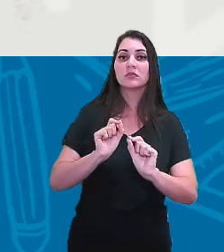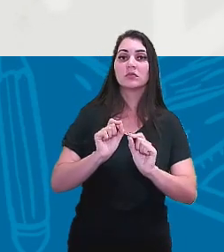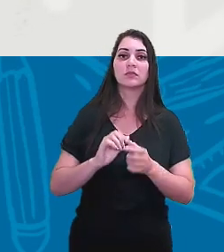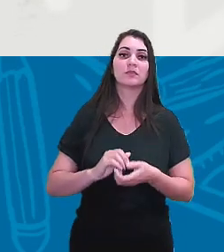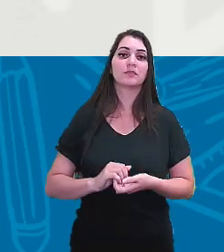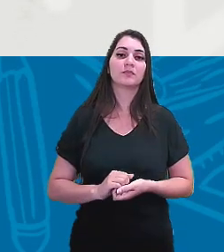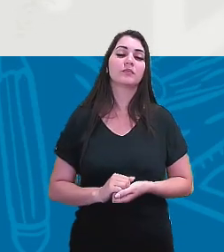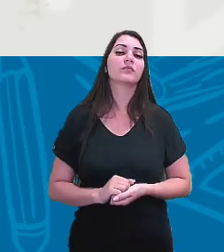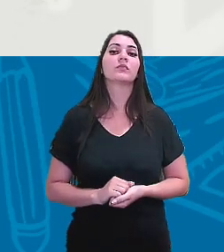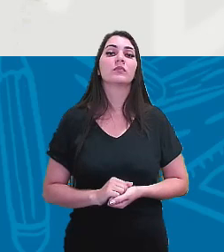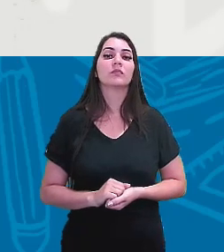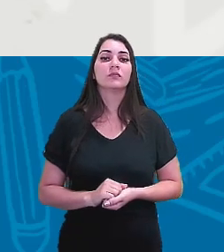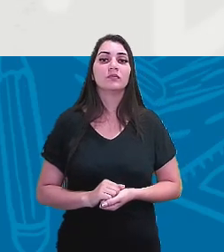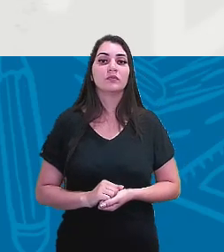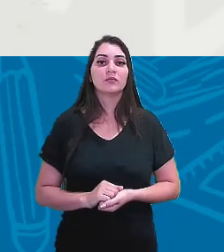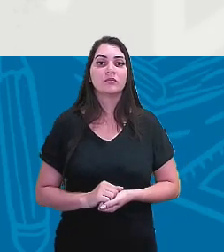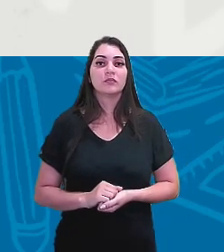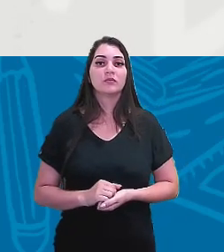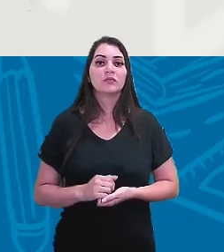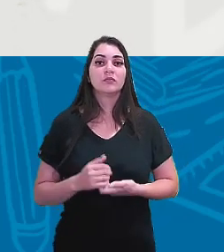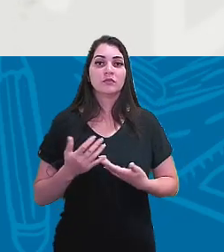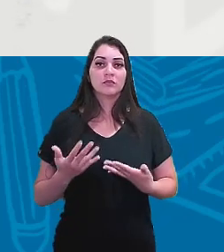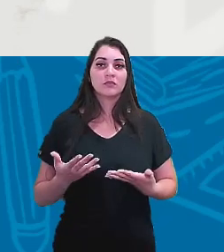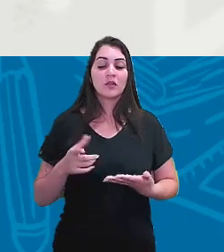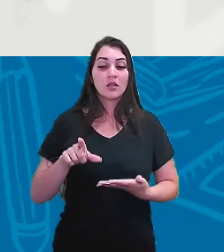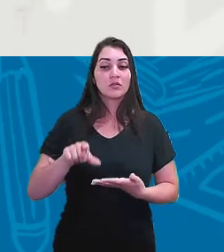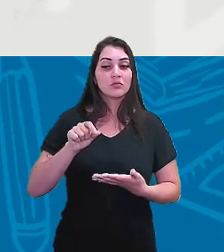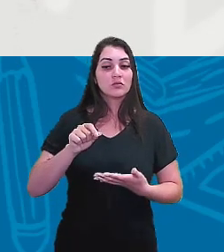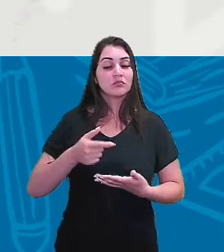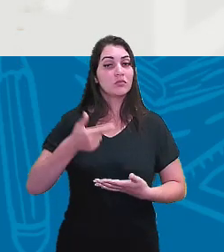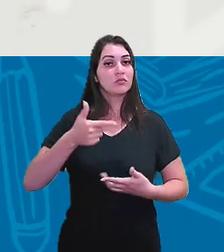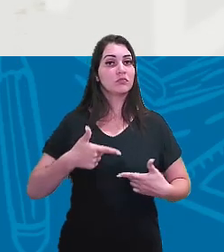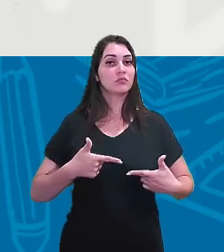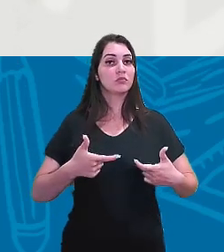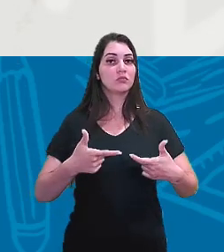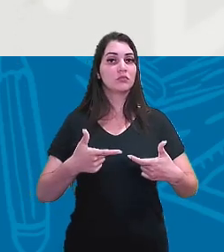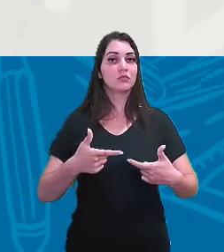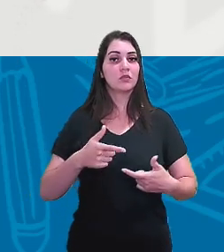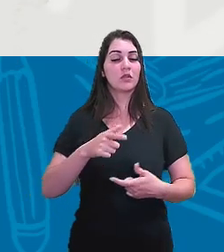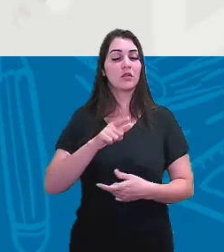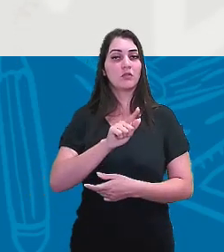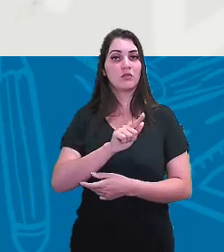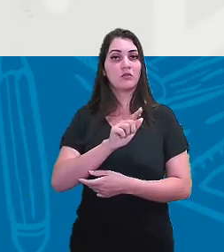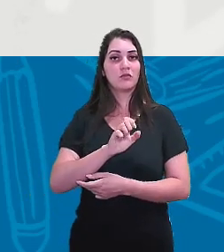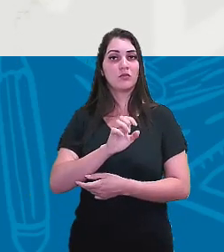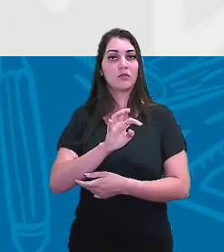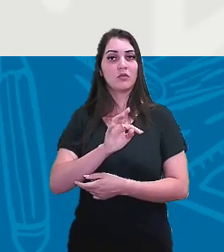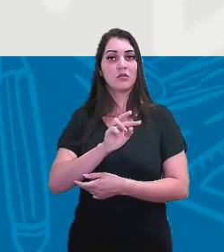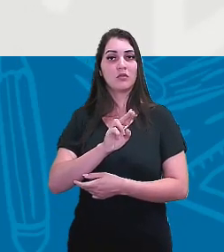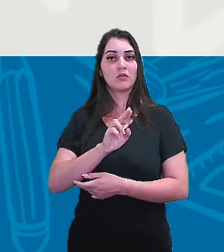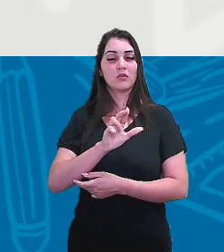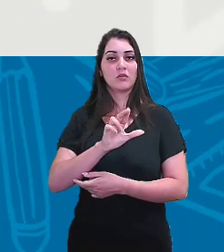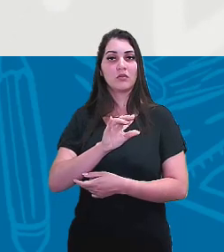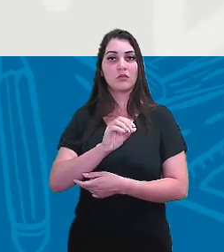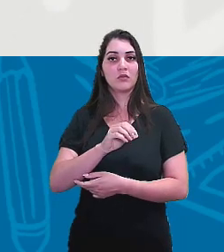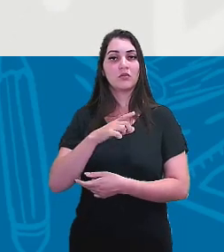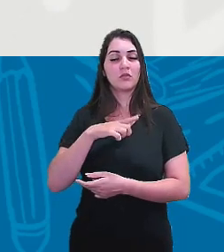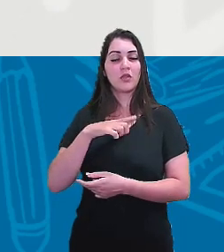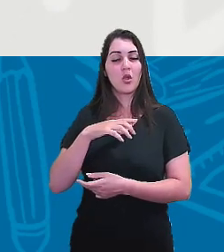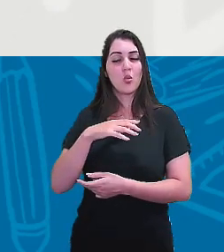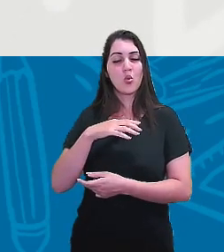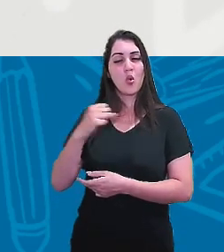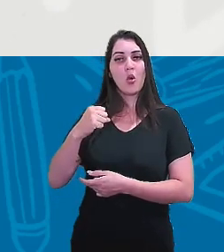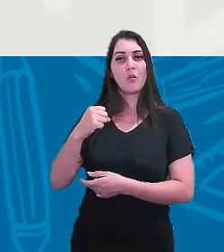com essa adesão à Segunda Guerra, o Getúlio Vargas sofre esse golpe